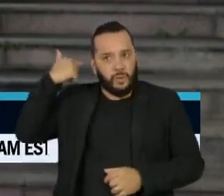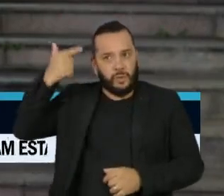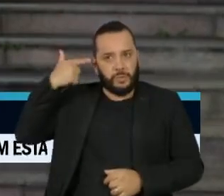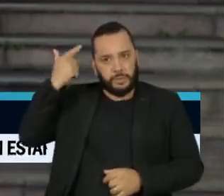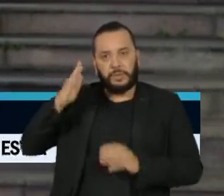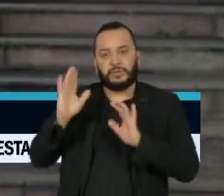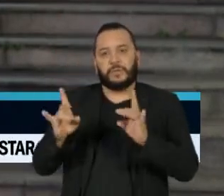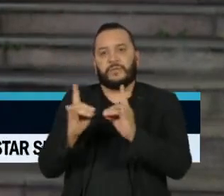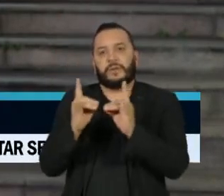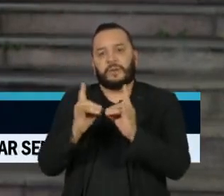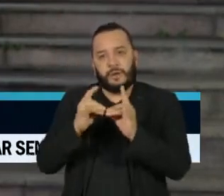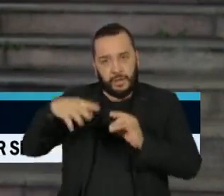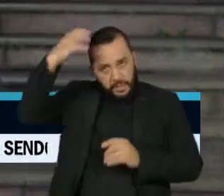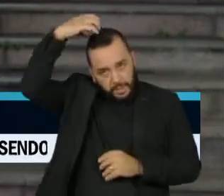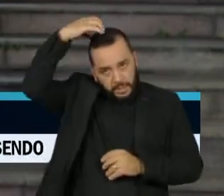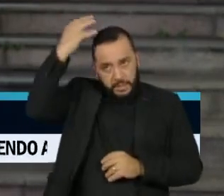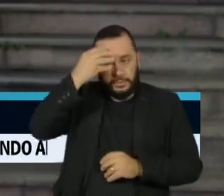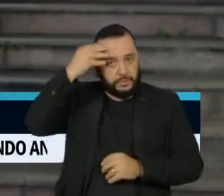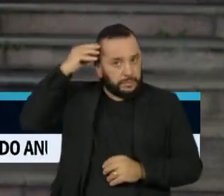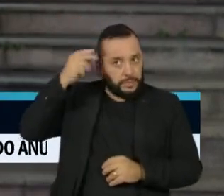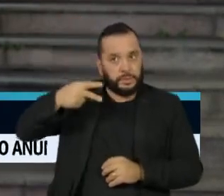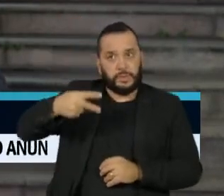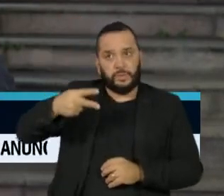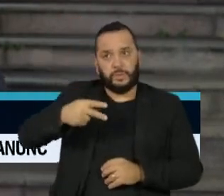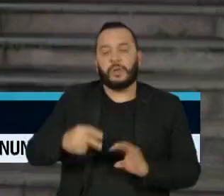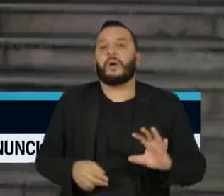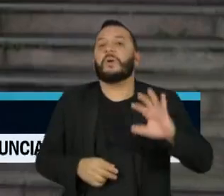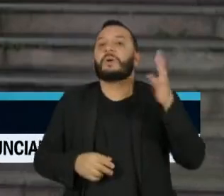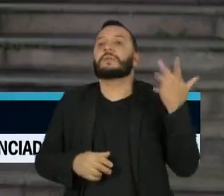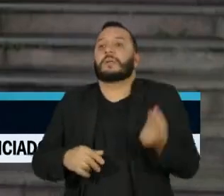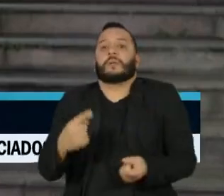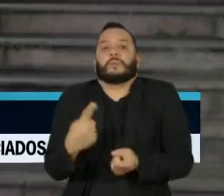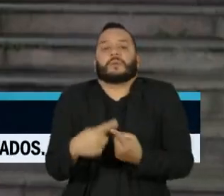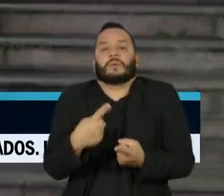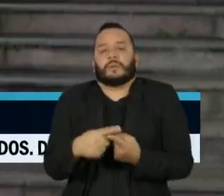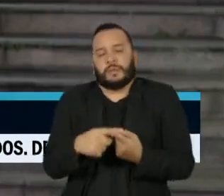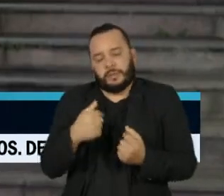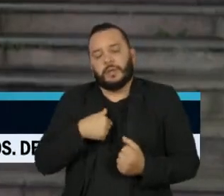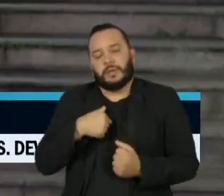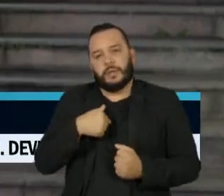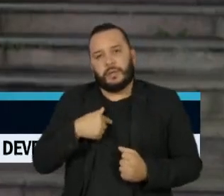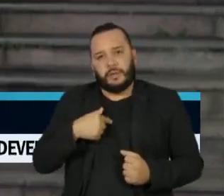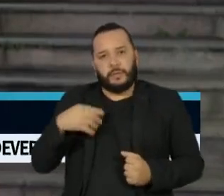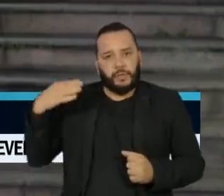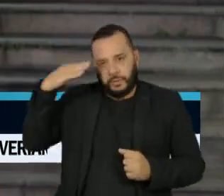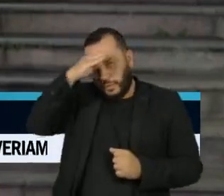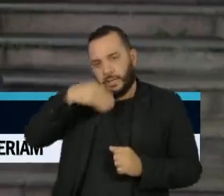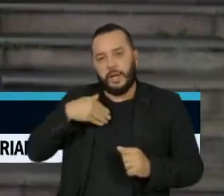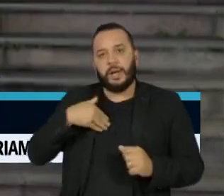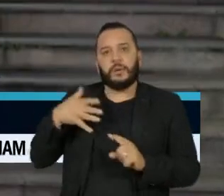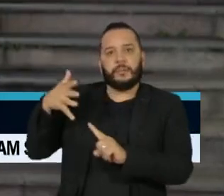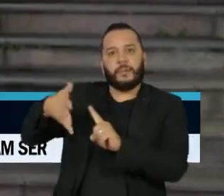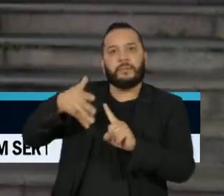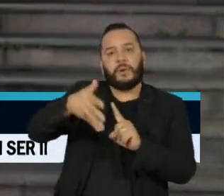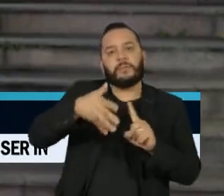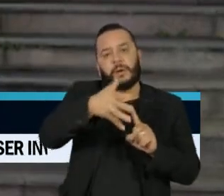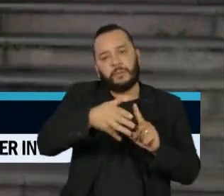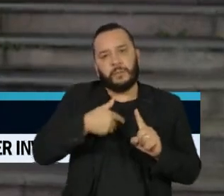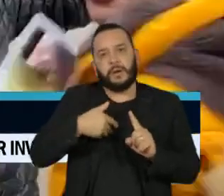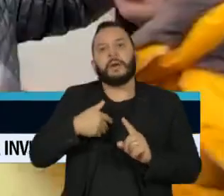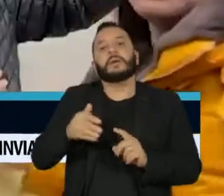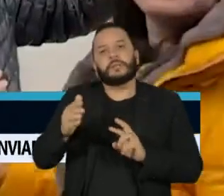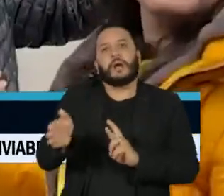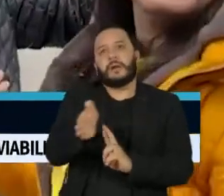funerais da Rainha Elizabeth II. Aconteceu quando o presidente falou com apoiadores na porta da Embaixada